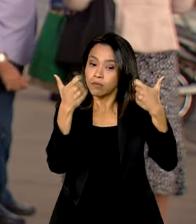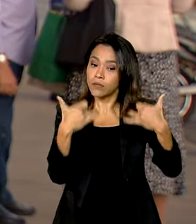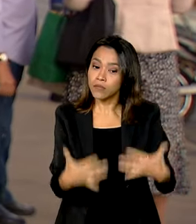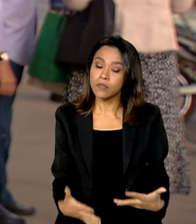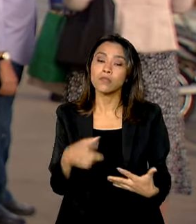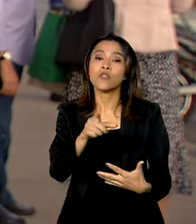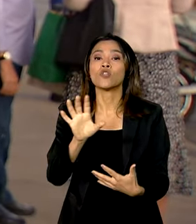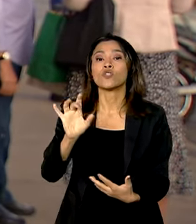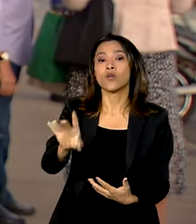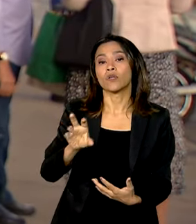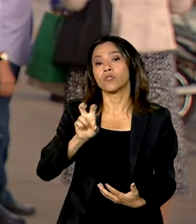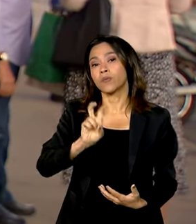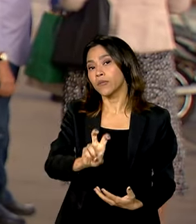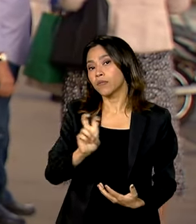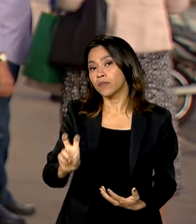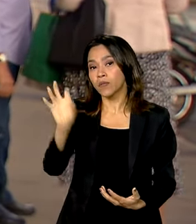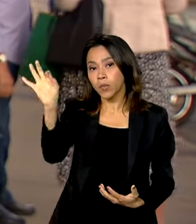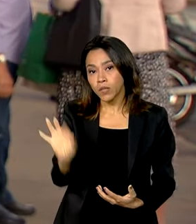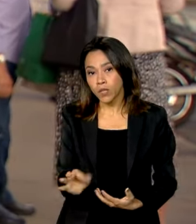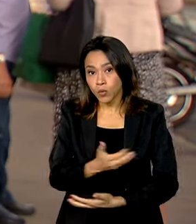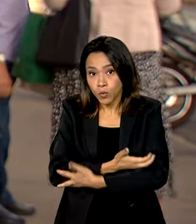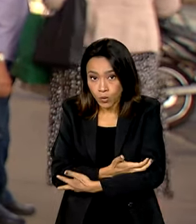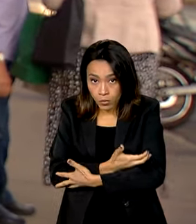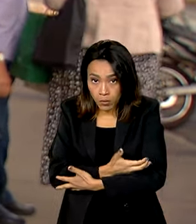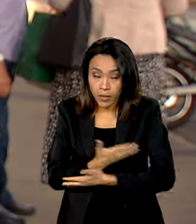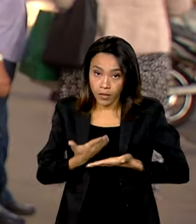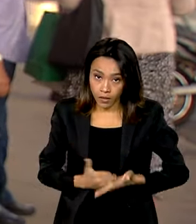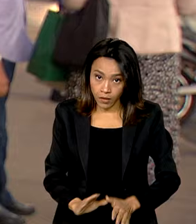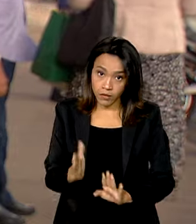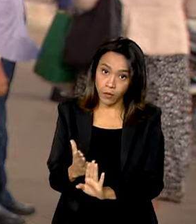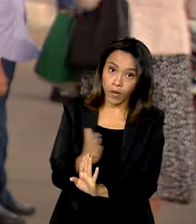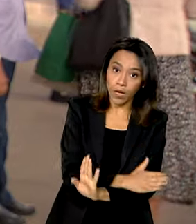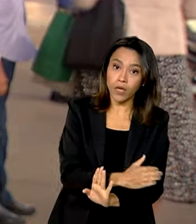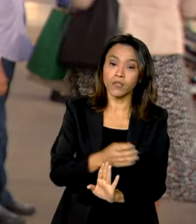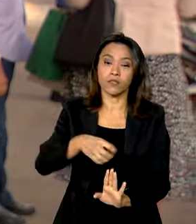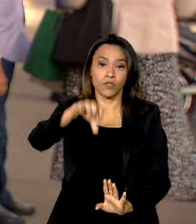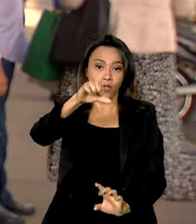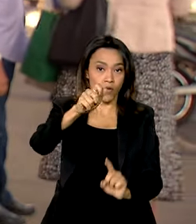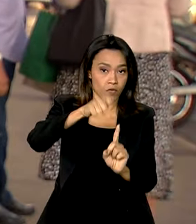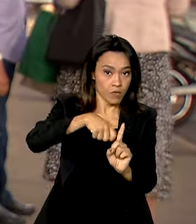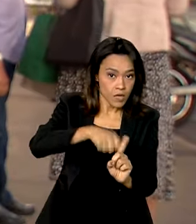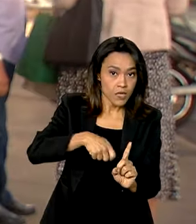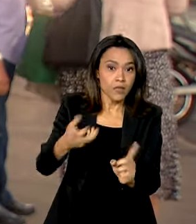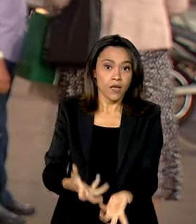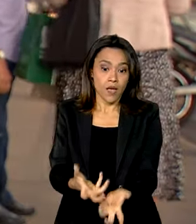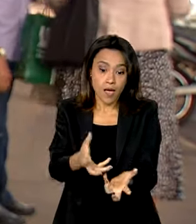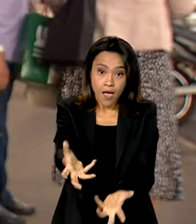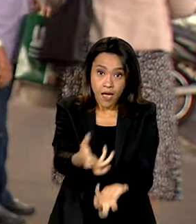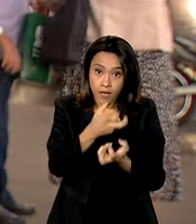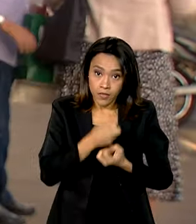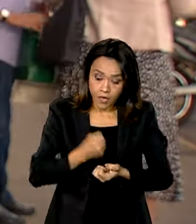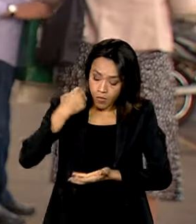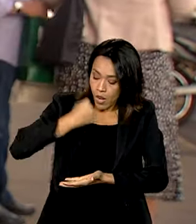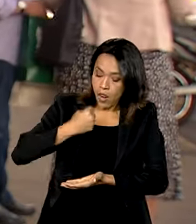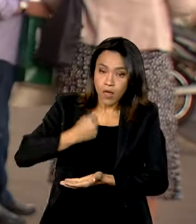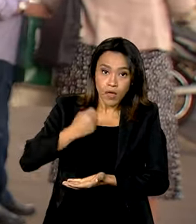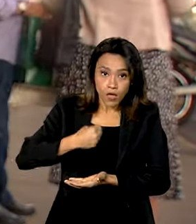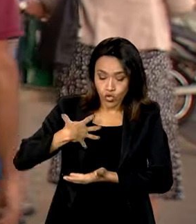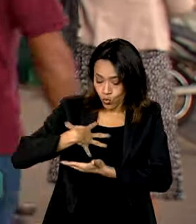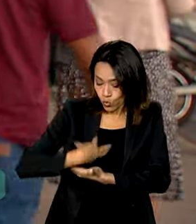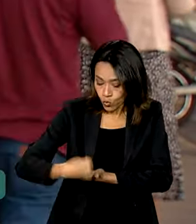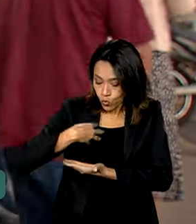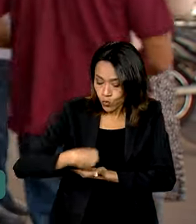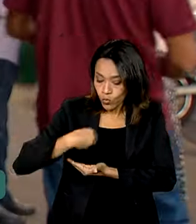apenas 55% dos bebês prematuros ou de baixo peso recebem leite do Banco de Leite Humano. Para